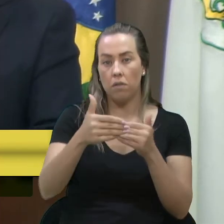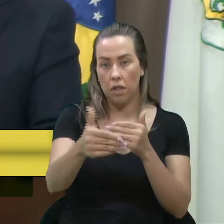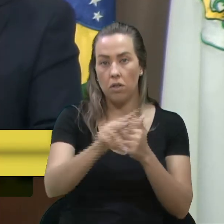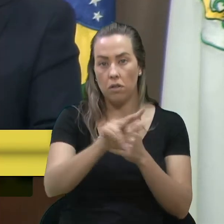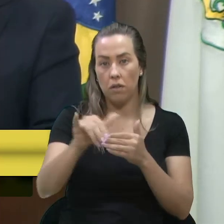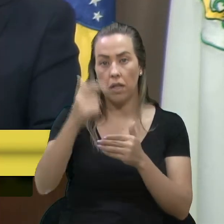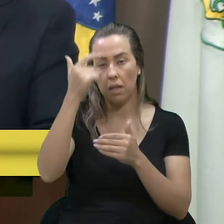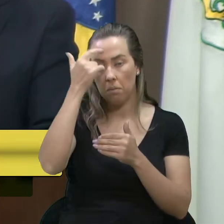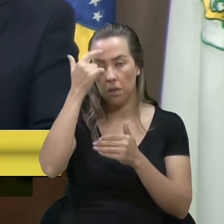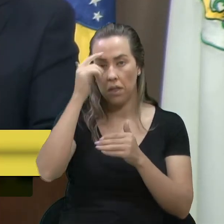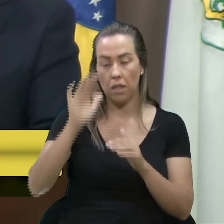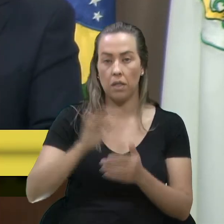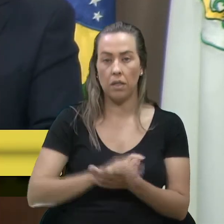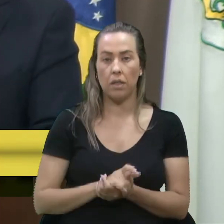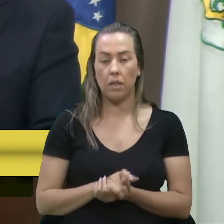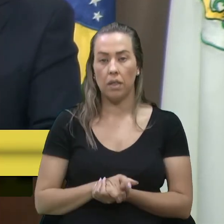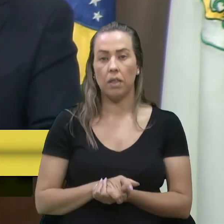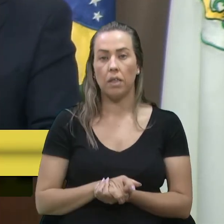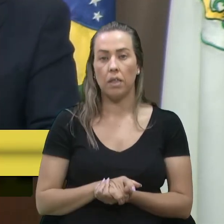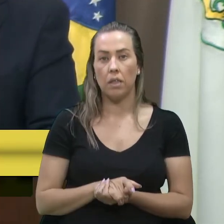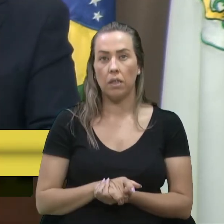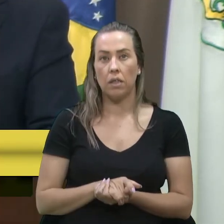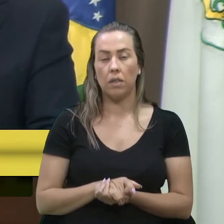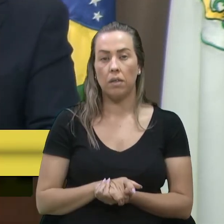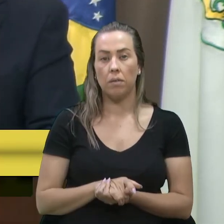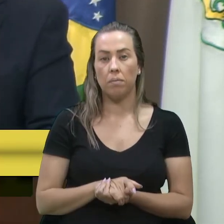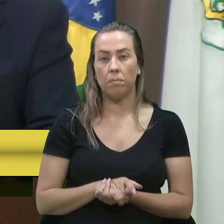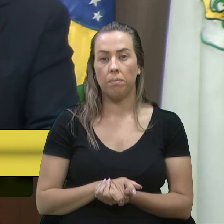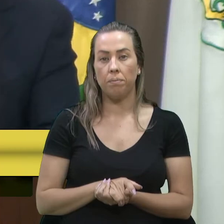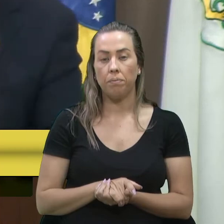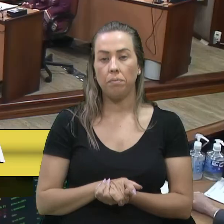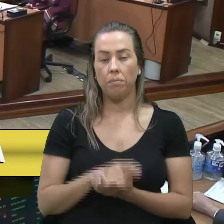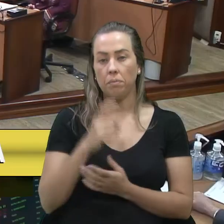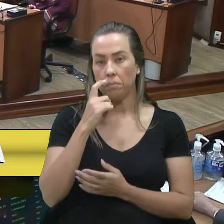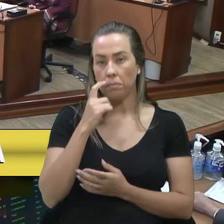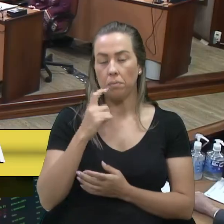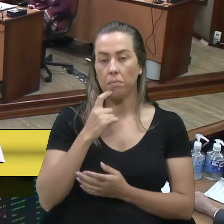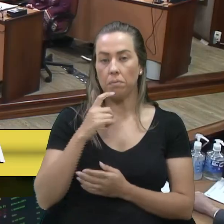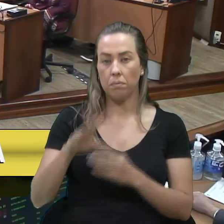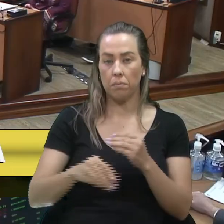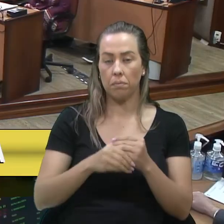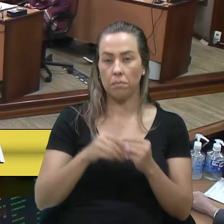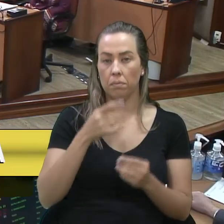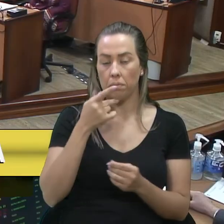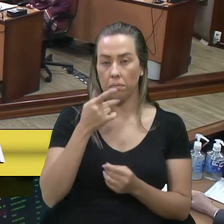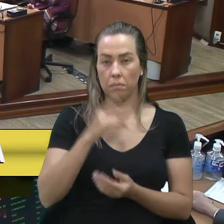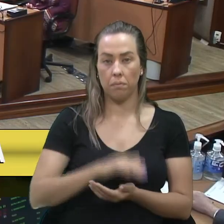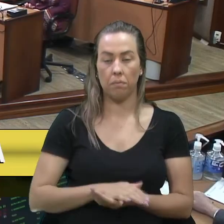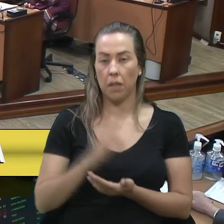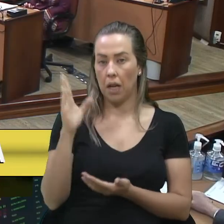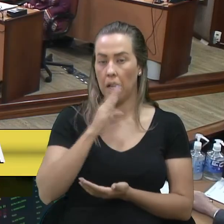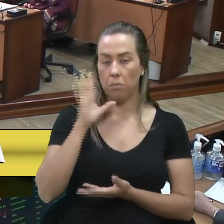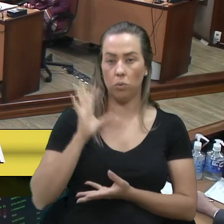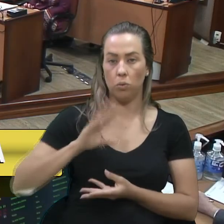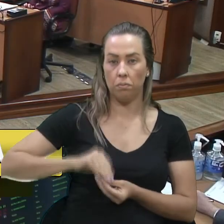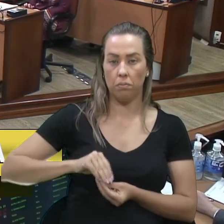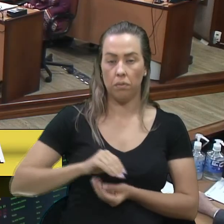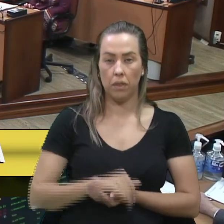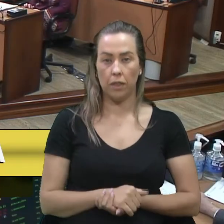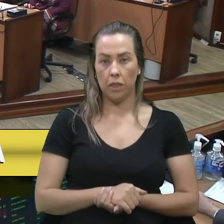vamos ter que repensar. Uma parte, vereador. Sua parte, vereador Wagner. Vereador Bressan, rapidamente,